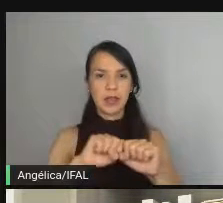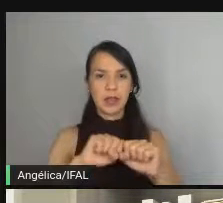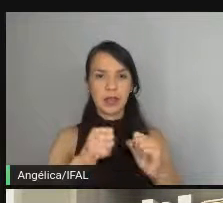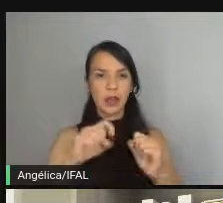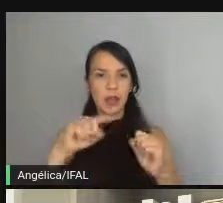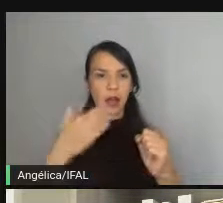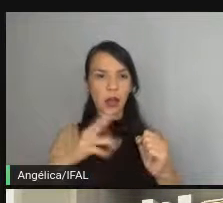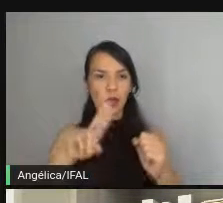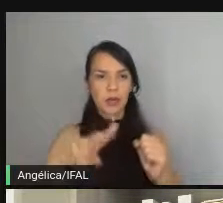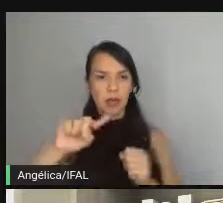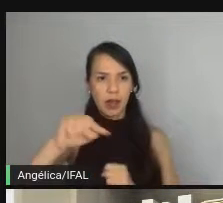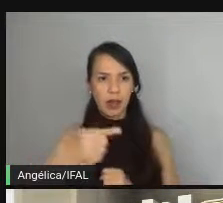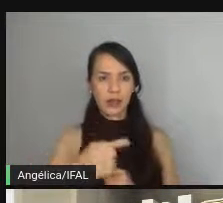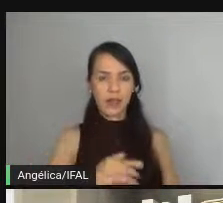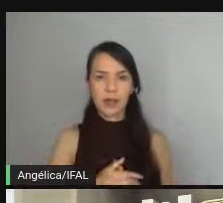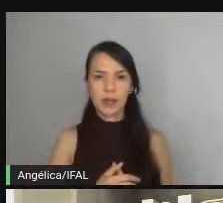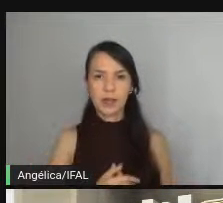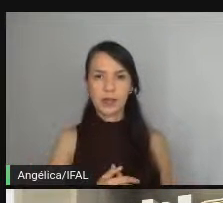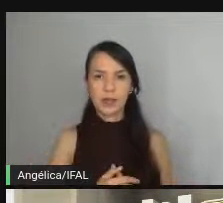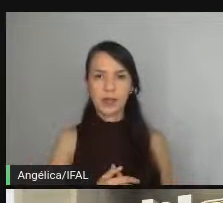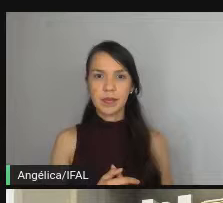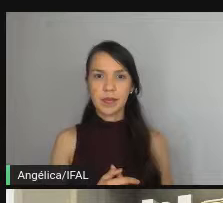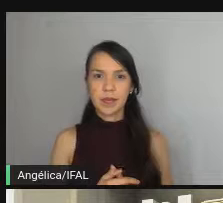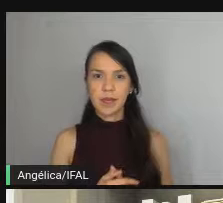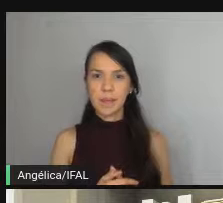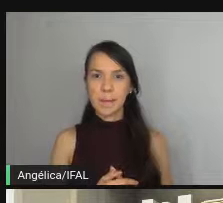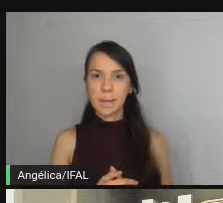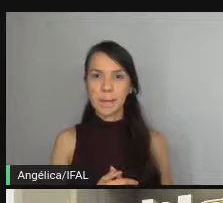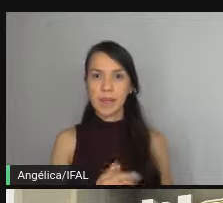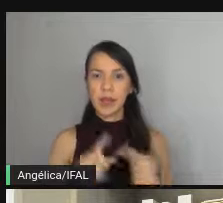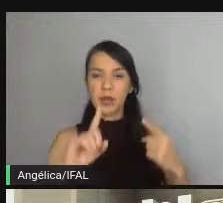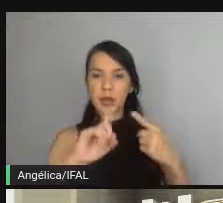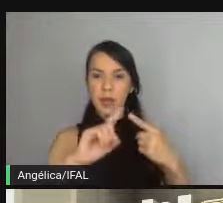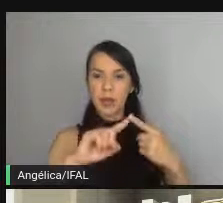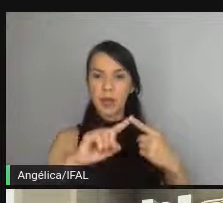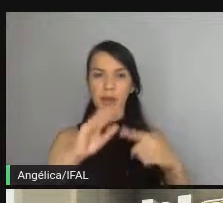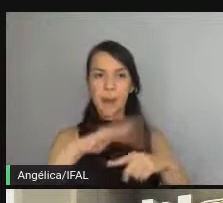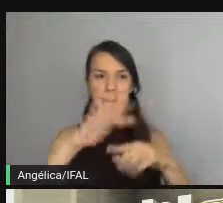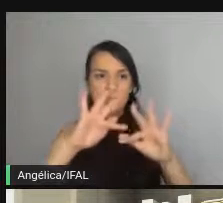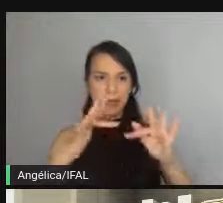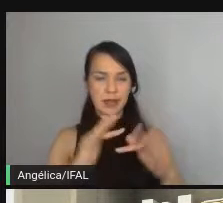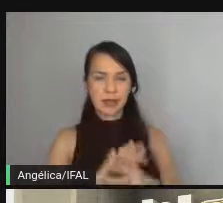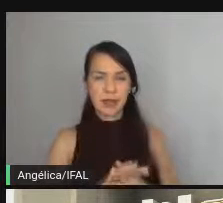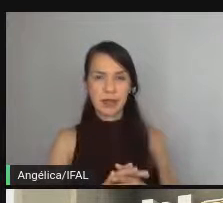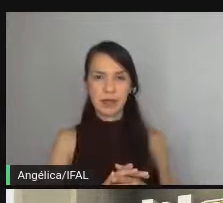vírgula então vamos quebrar na primeira no mais simples possível